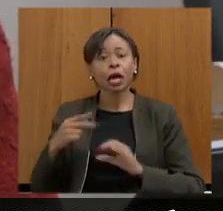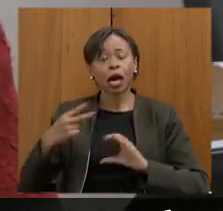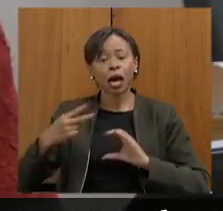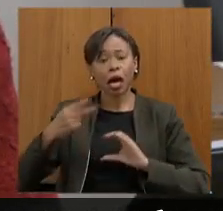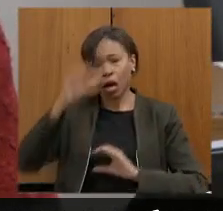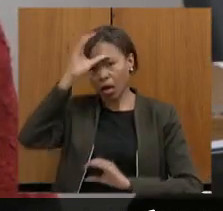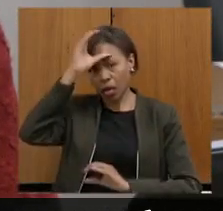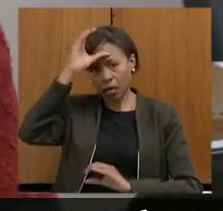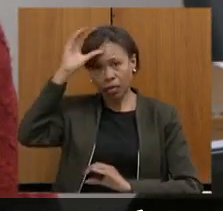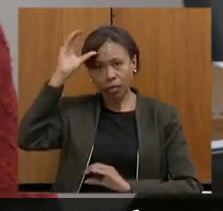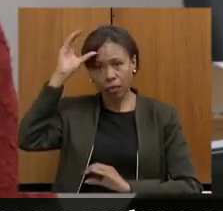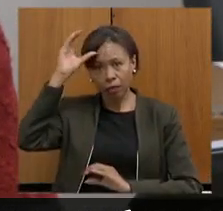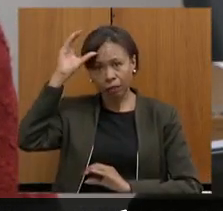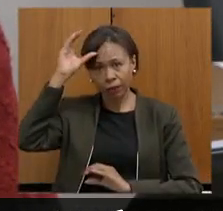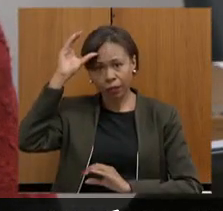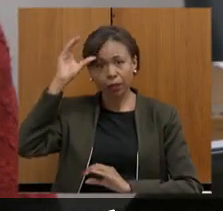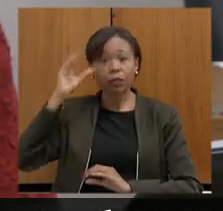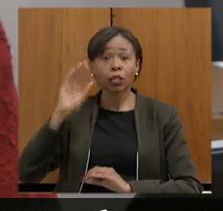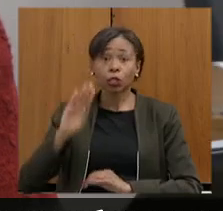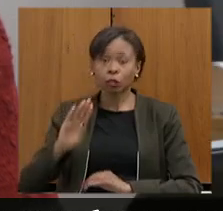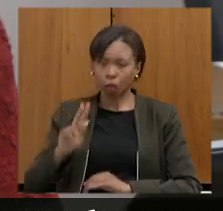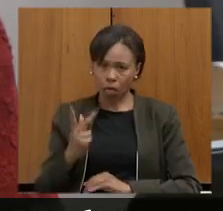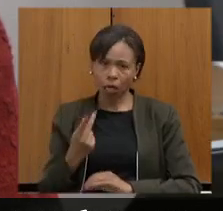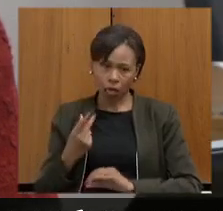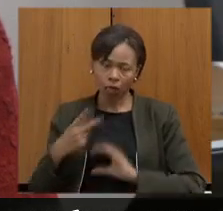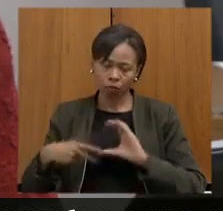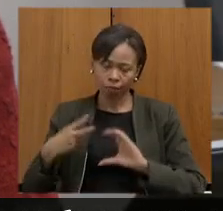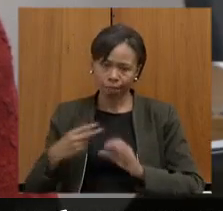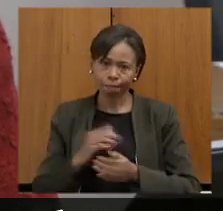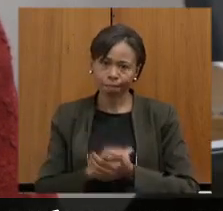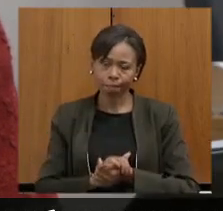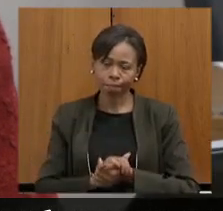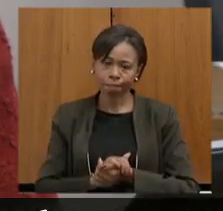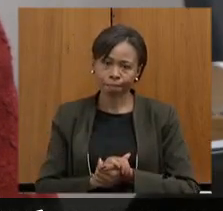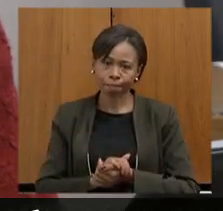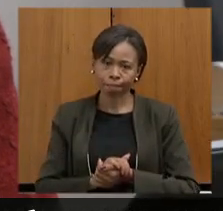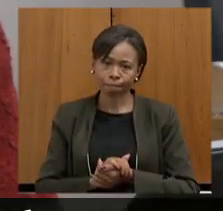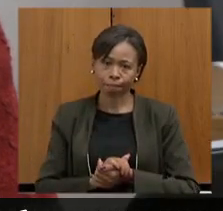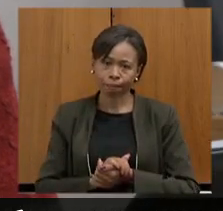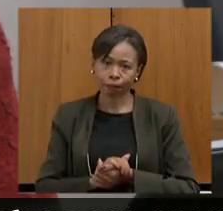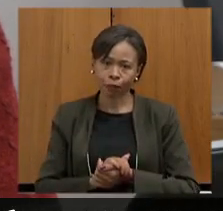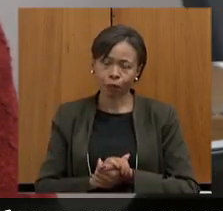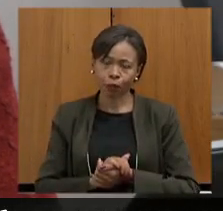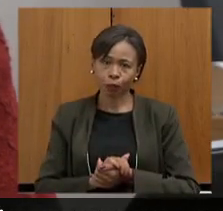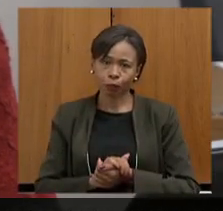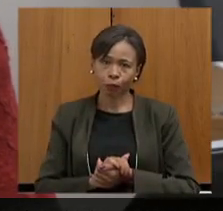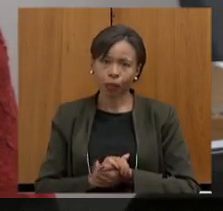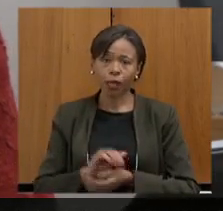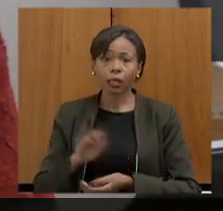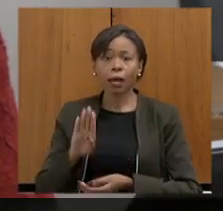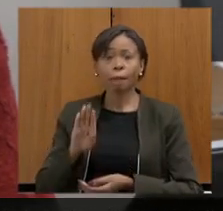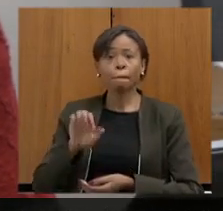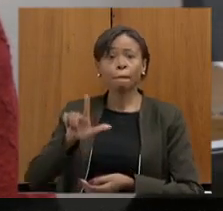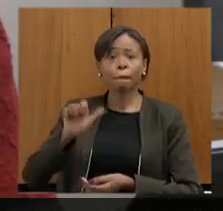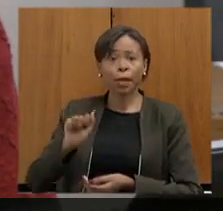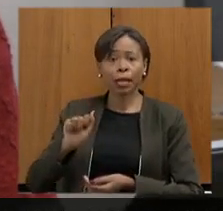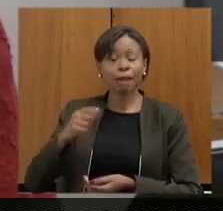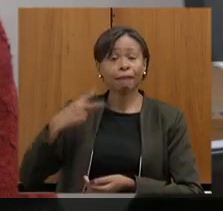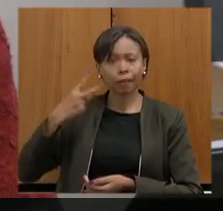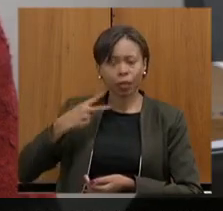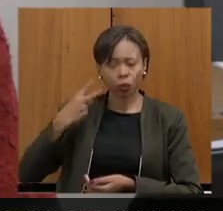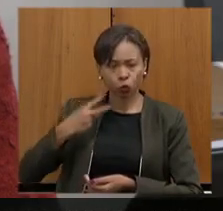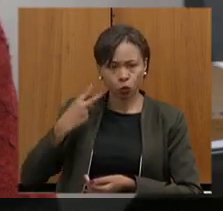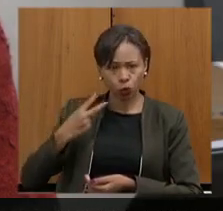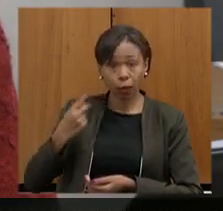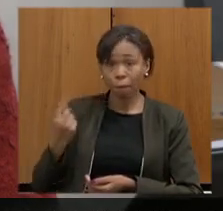Horizonte foi lembrada aqui eu quero trazer nas palavras para finalizar da vereadora Bela Gonçalves a